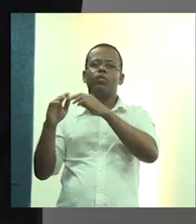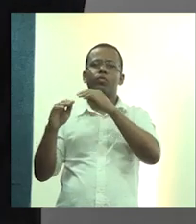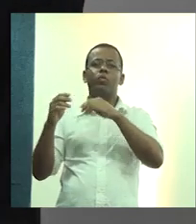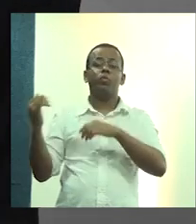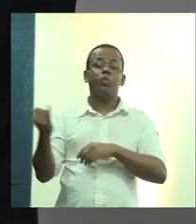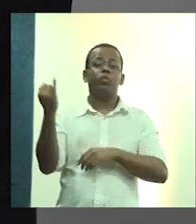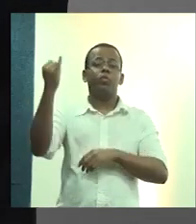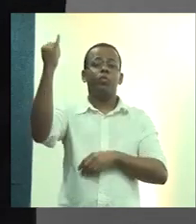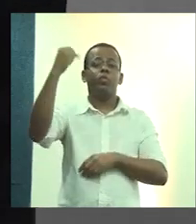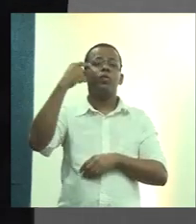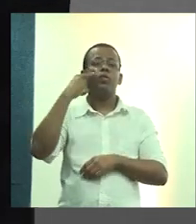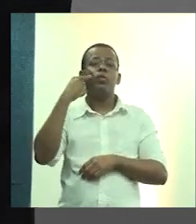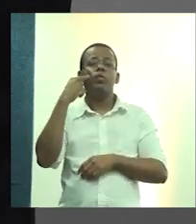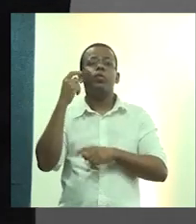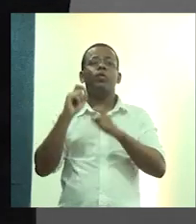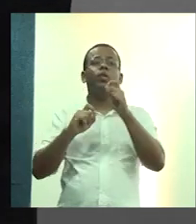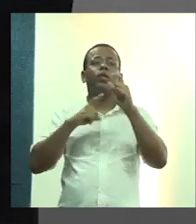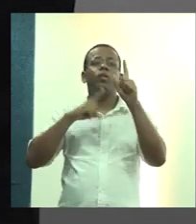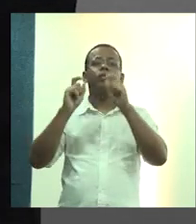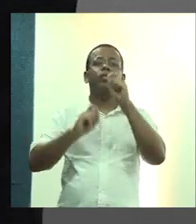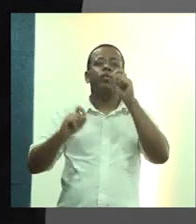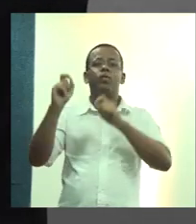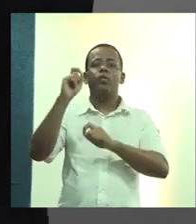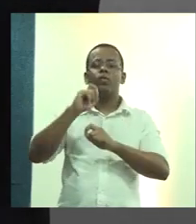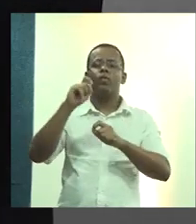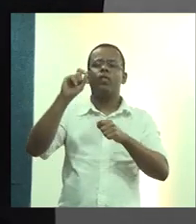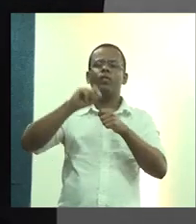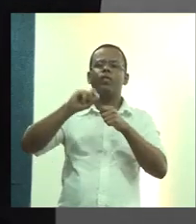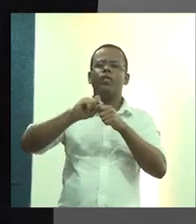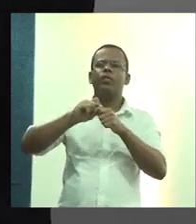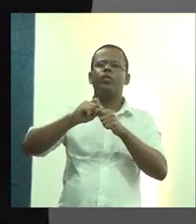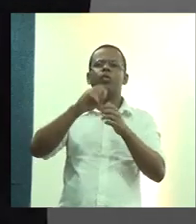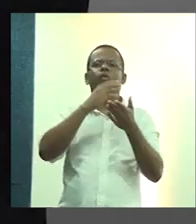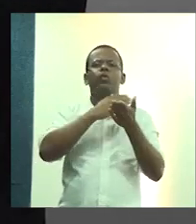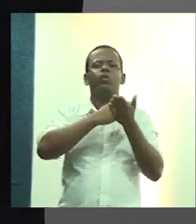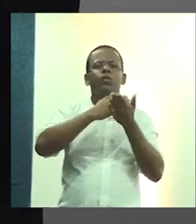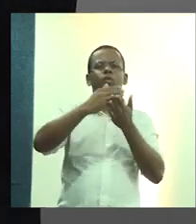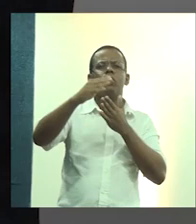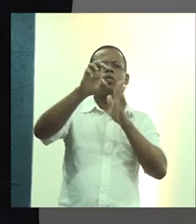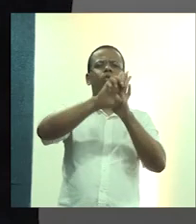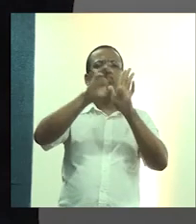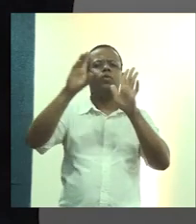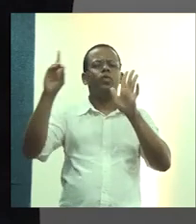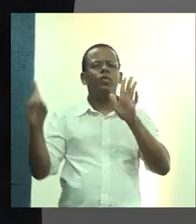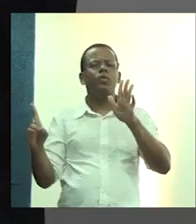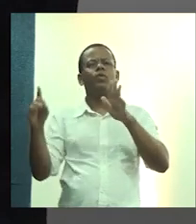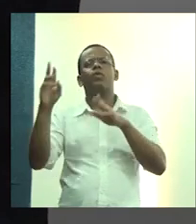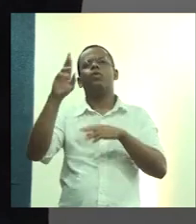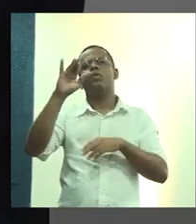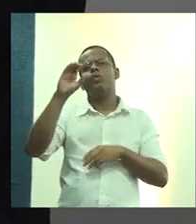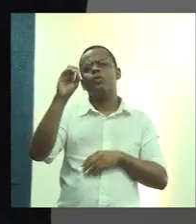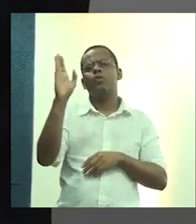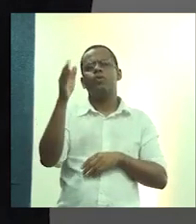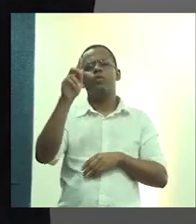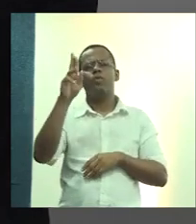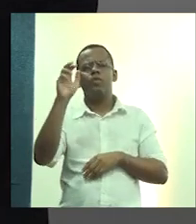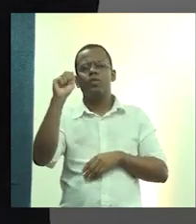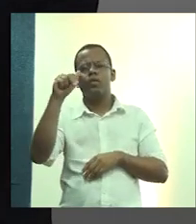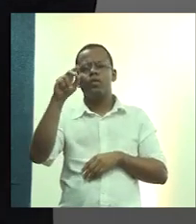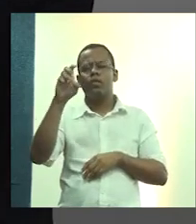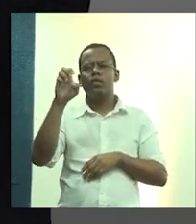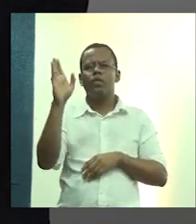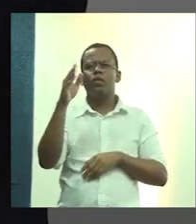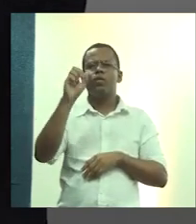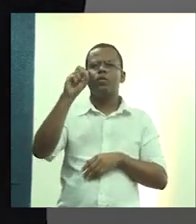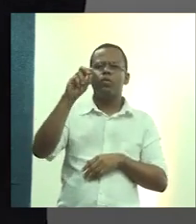tínhamos feito, nos primeiros editais de Atias que o Carro Grande do Sul promoveu, o núcleo do